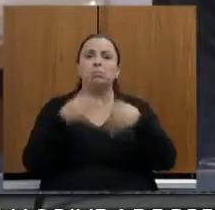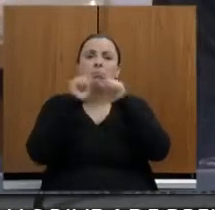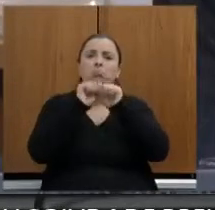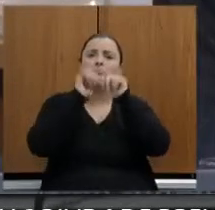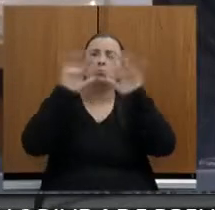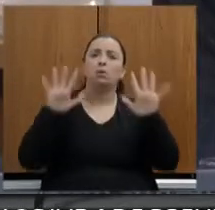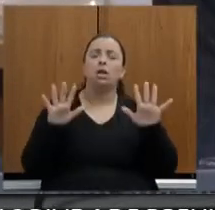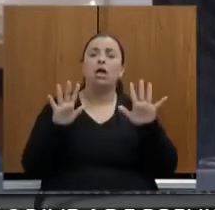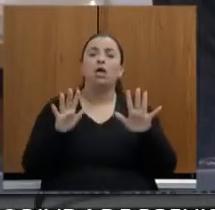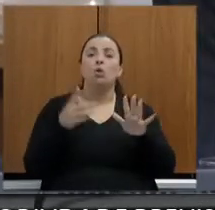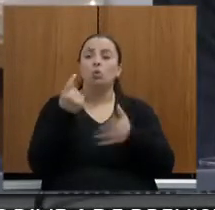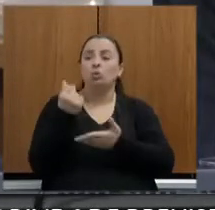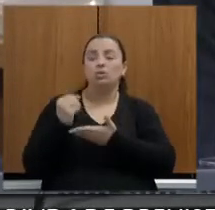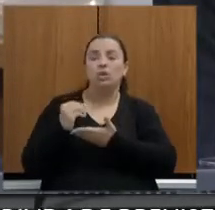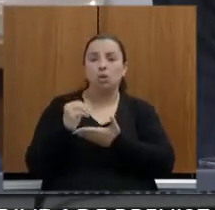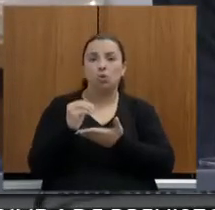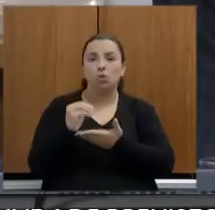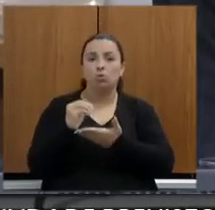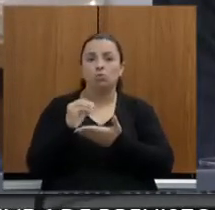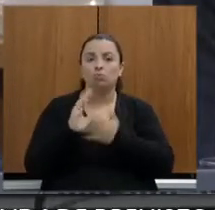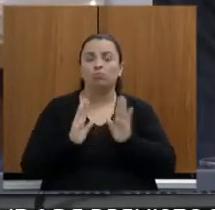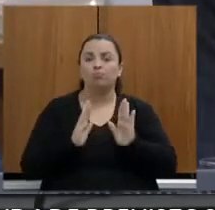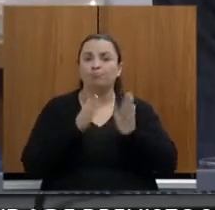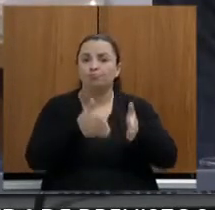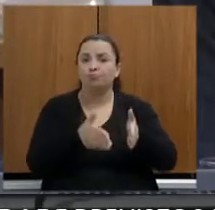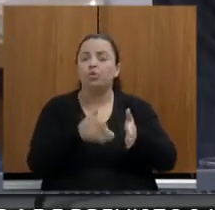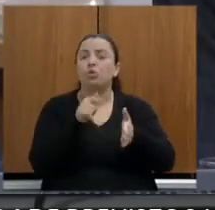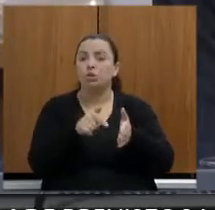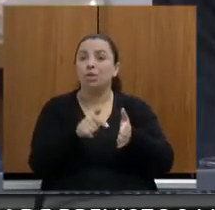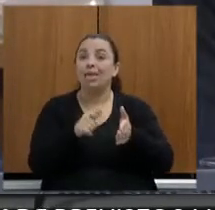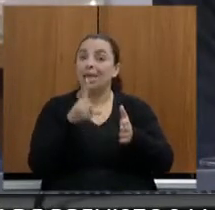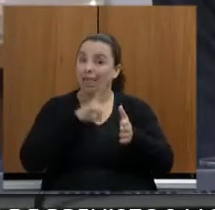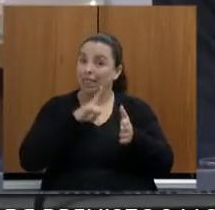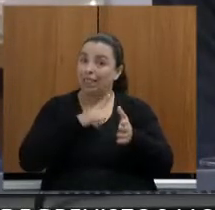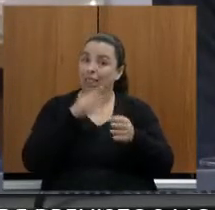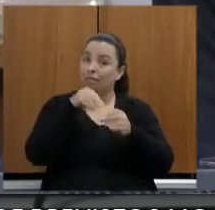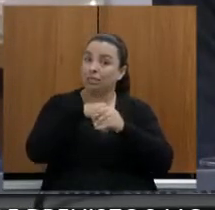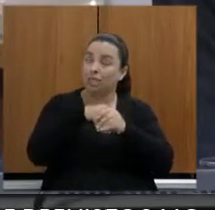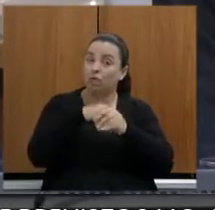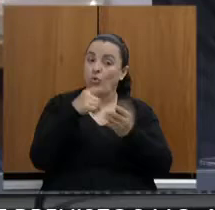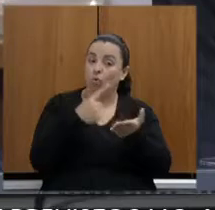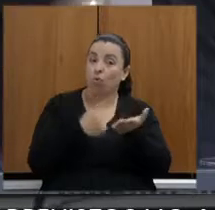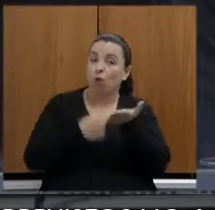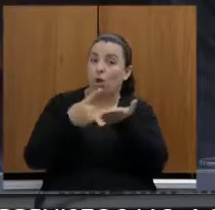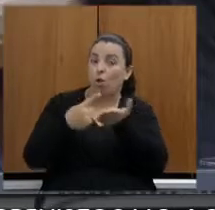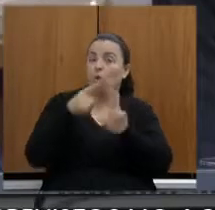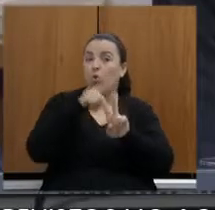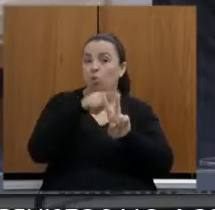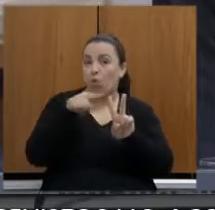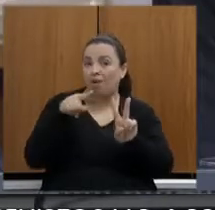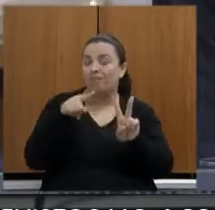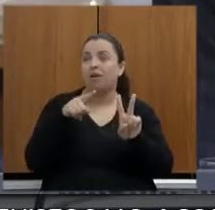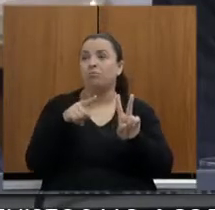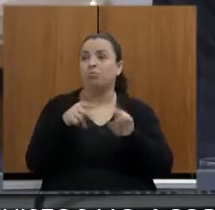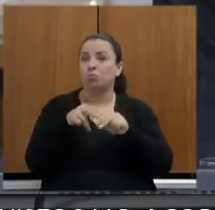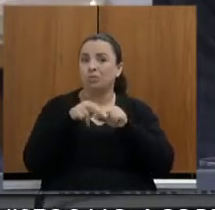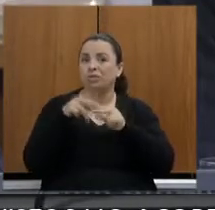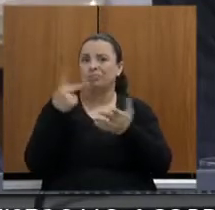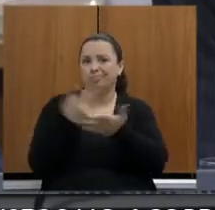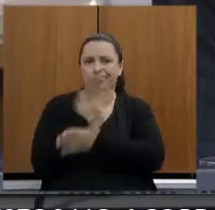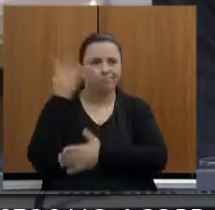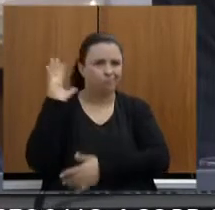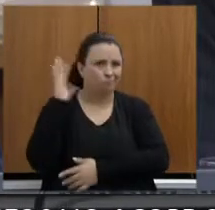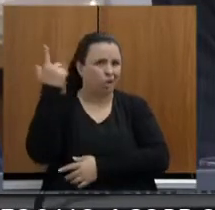os recursos que foram destinados no acordo com a Vale, referente à tragédia de Brumadinho,